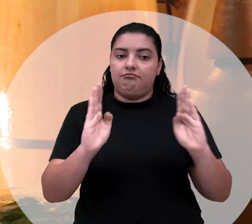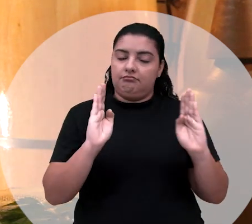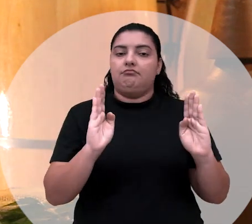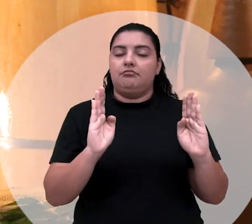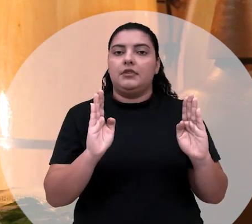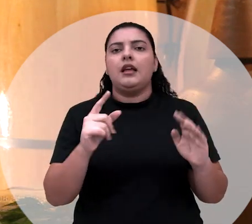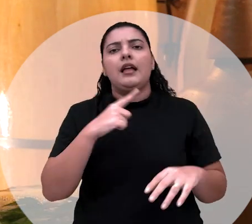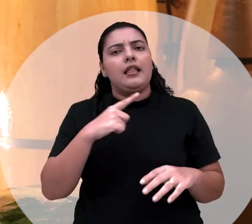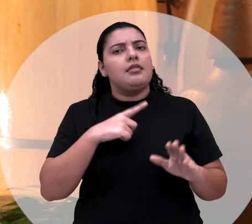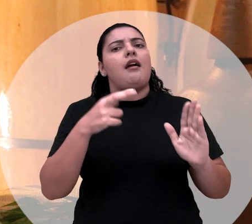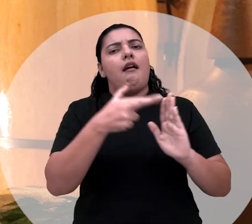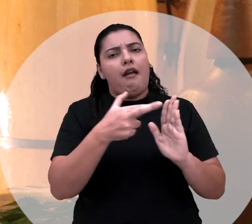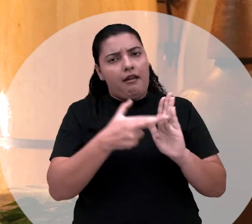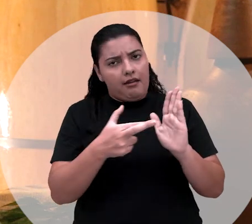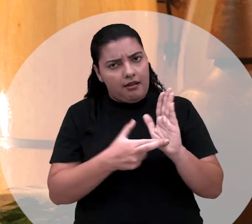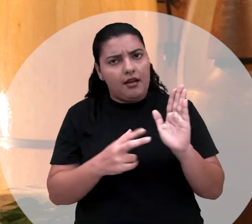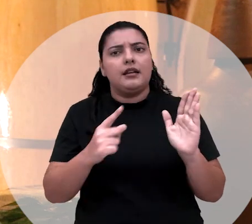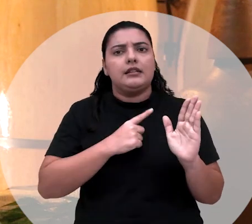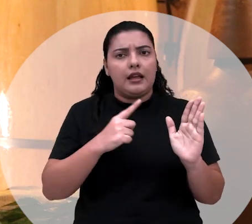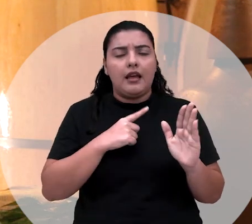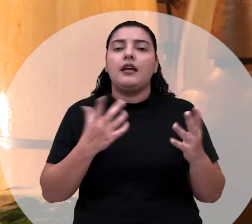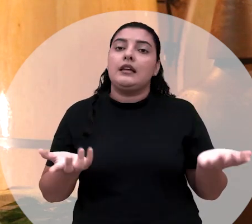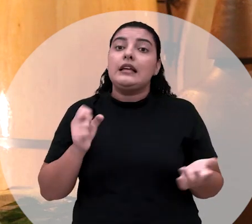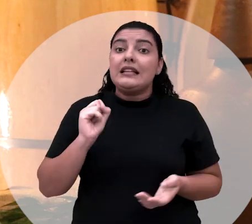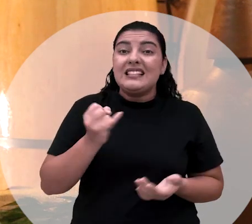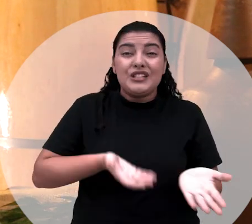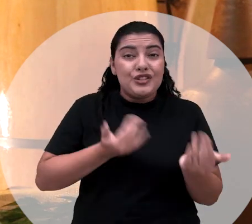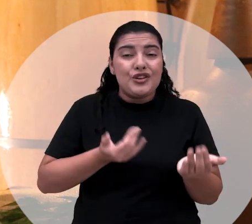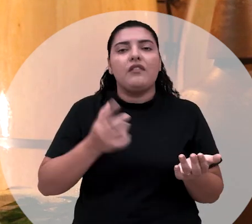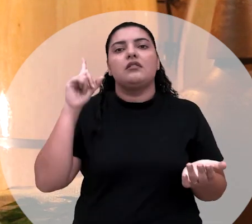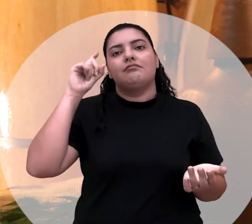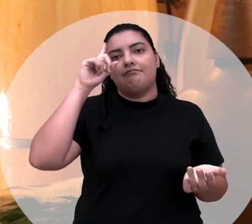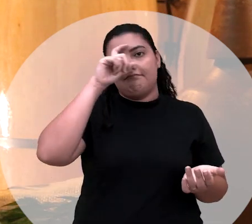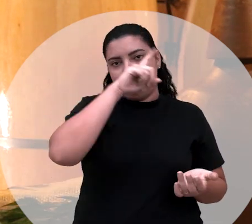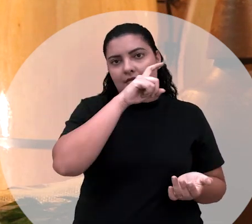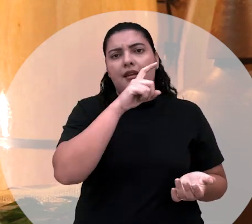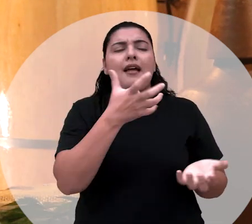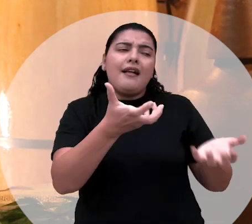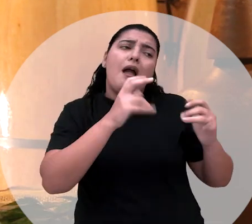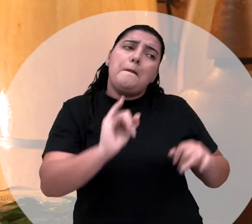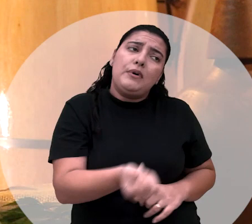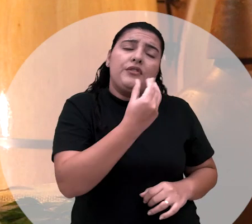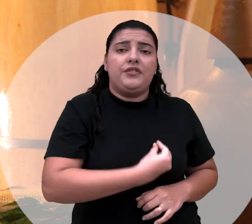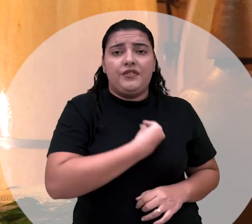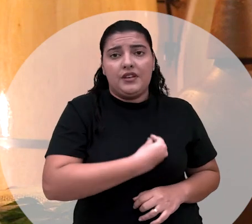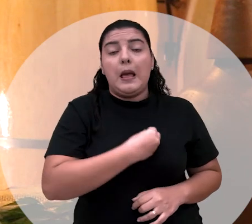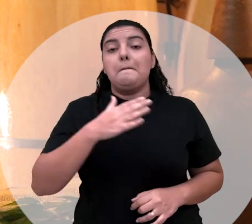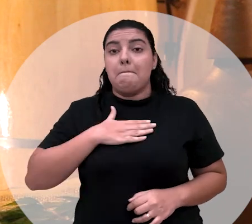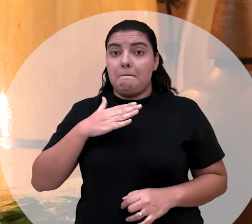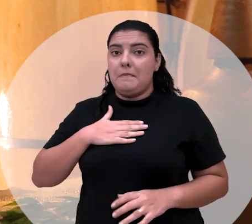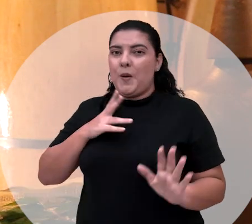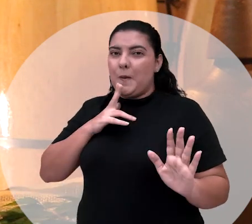E existe tudo esse processo. Então, para pessoas jovens, é bem complicado, porque quer aproveitar, né? E na casa do meu pai de